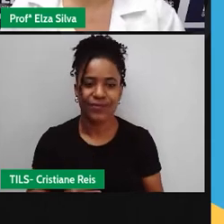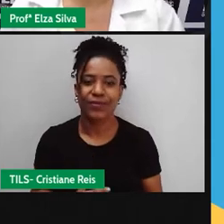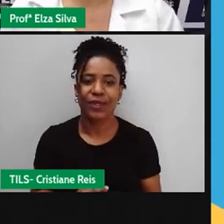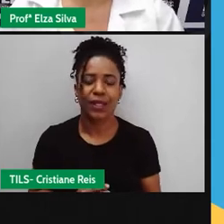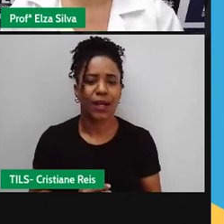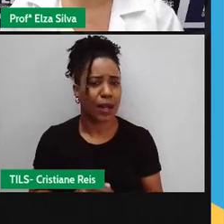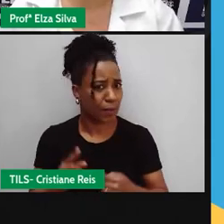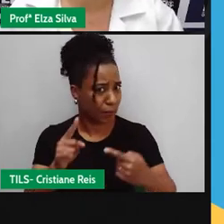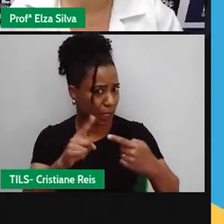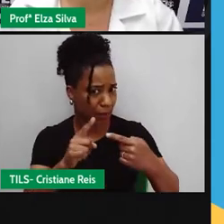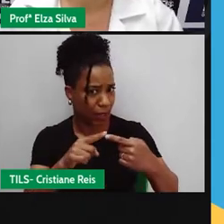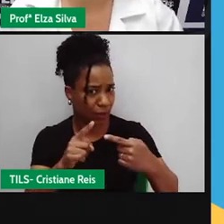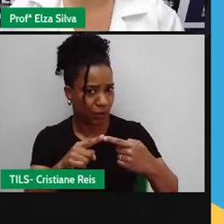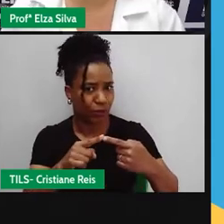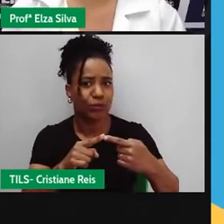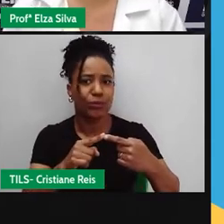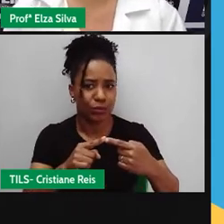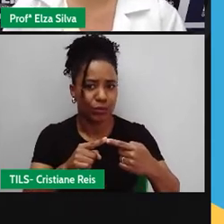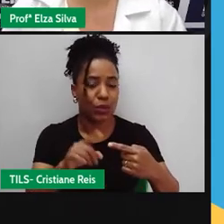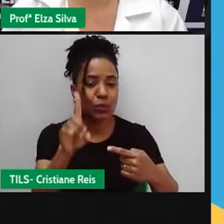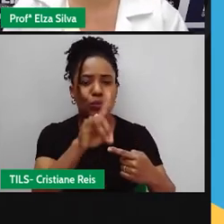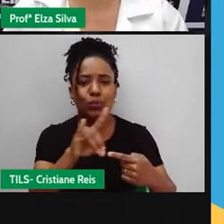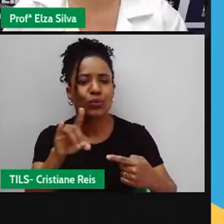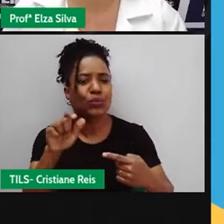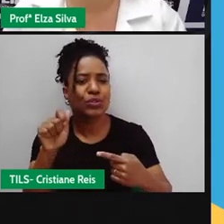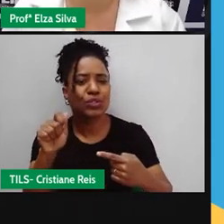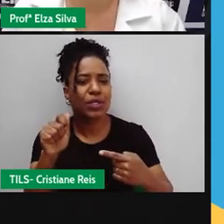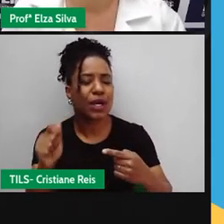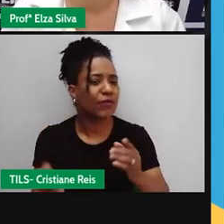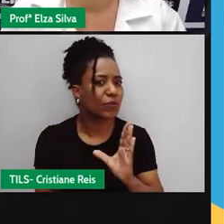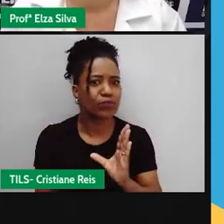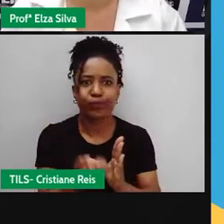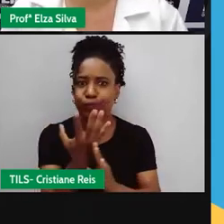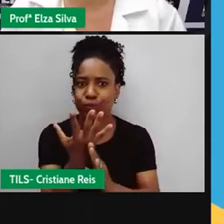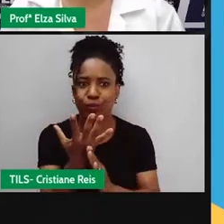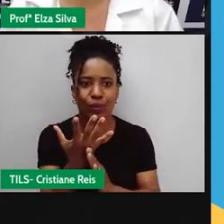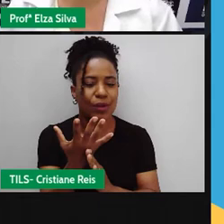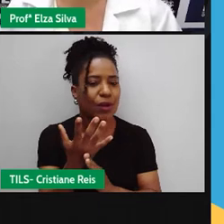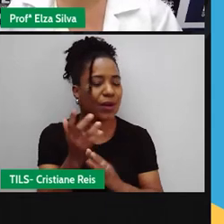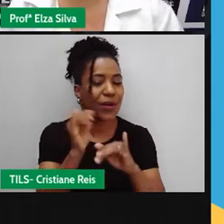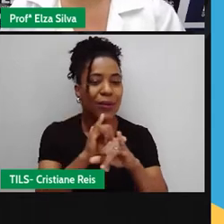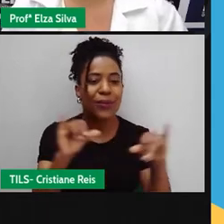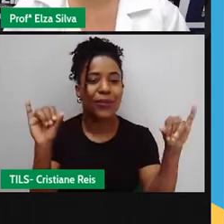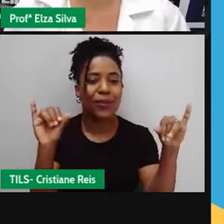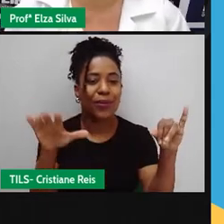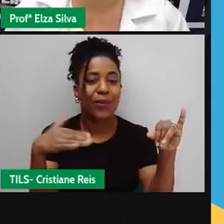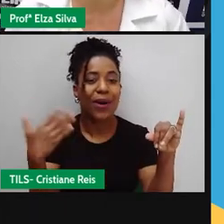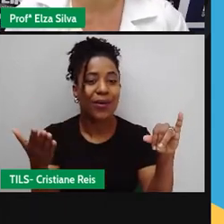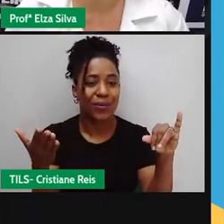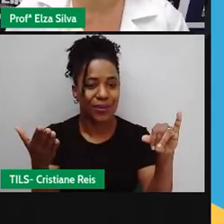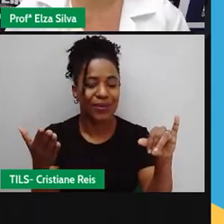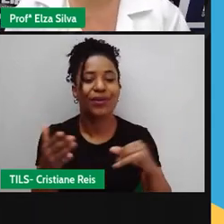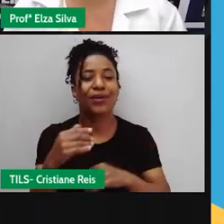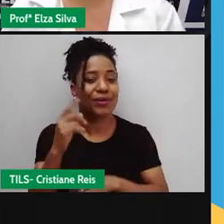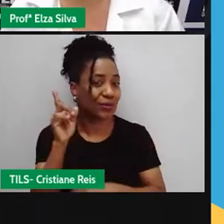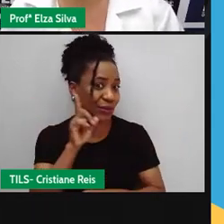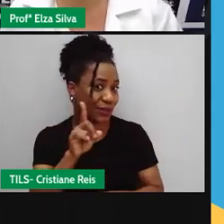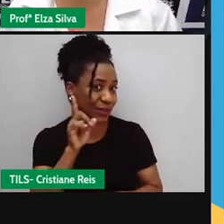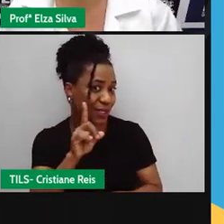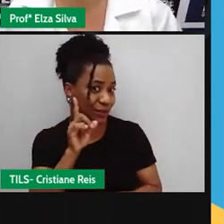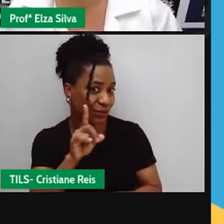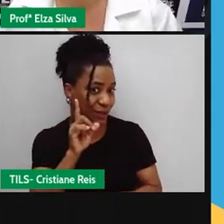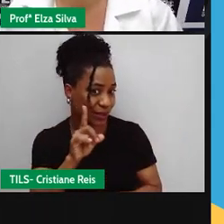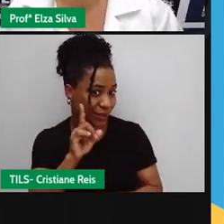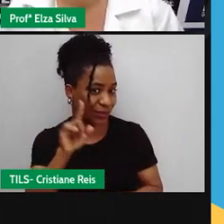informação É o release date A data de lançamento do filme Ele foi lançado nos Estados Unidos Numa data E no Brasil